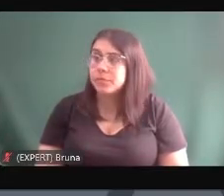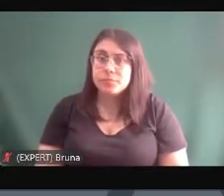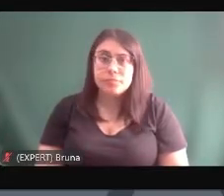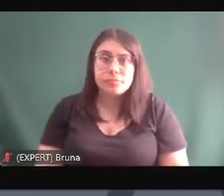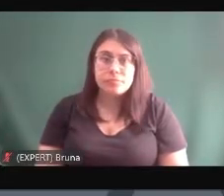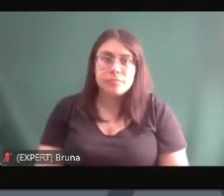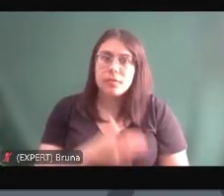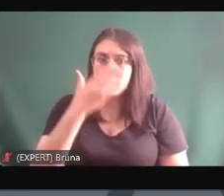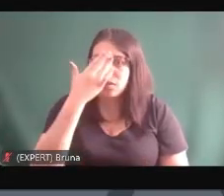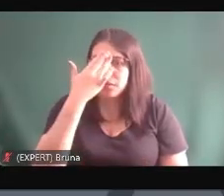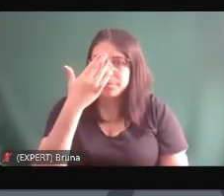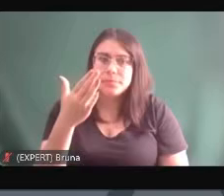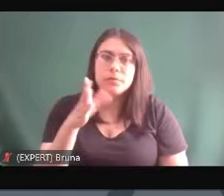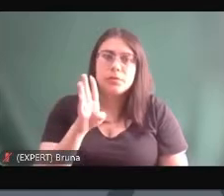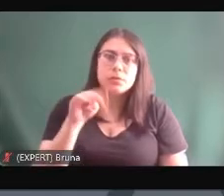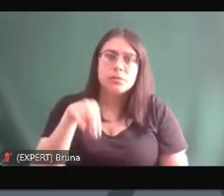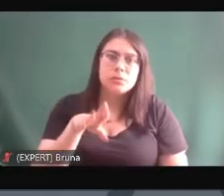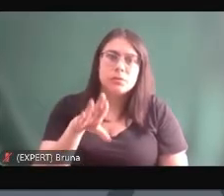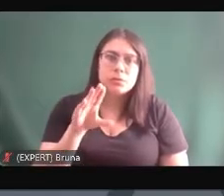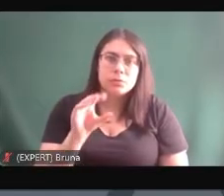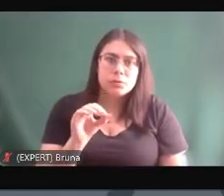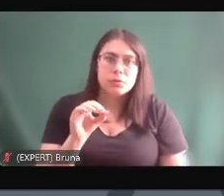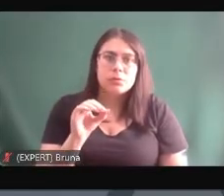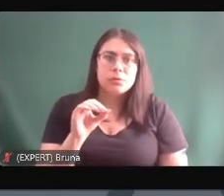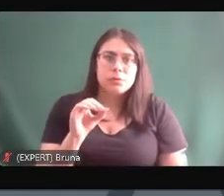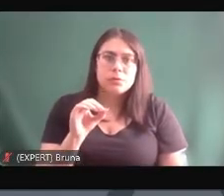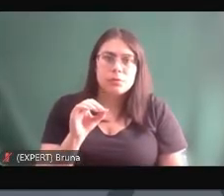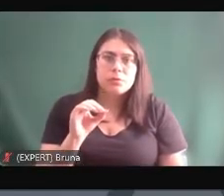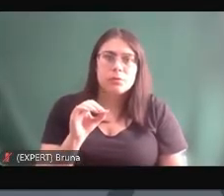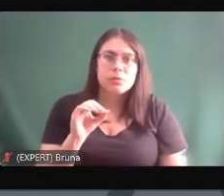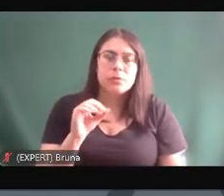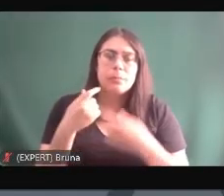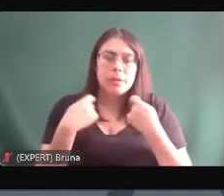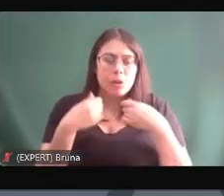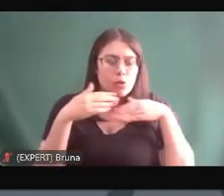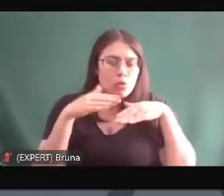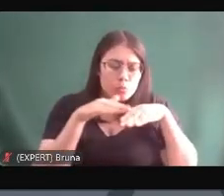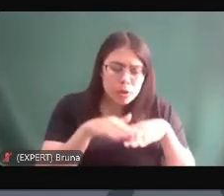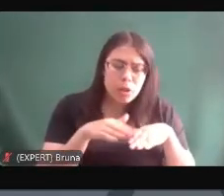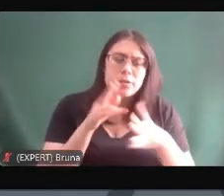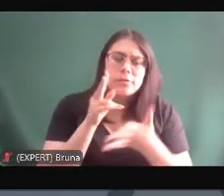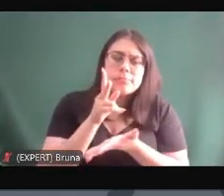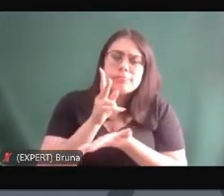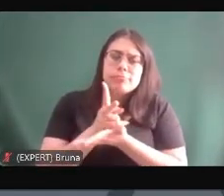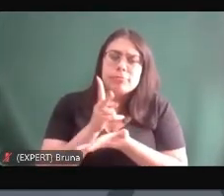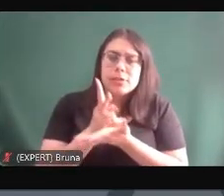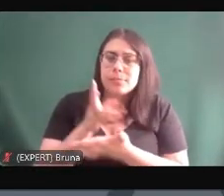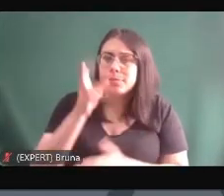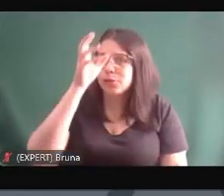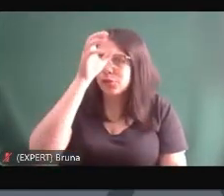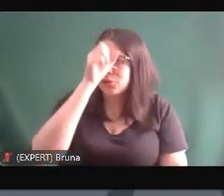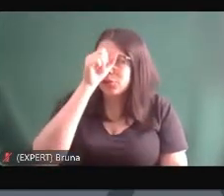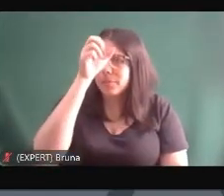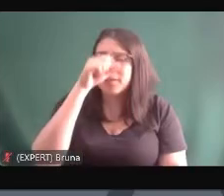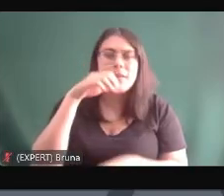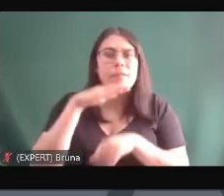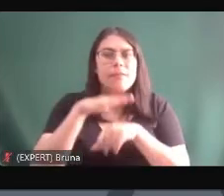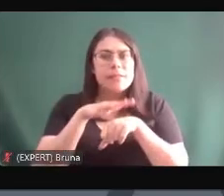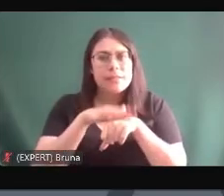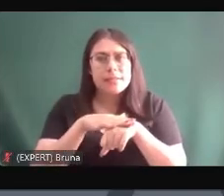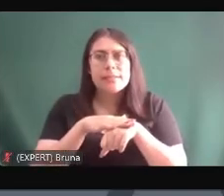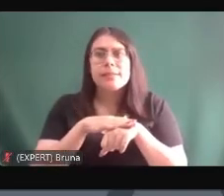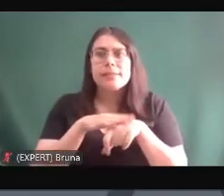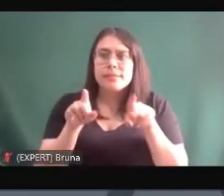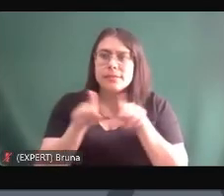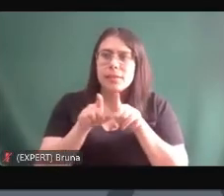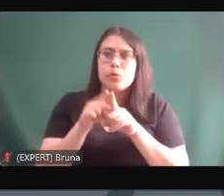Obrigado Bruno a gente acaba tendo que ter essa humildade de aprender com quem está fazendo e de alguma forma está conseguindo